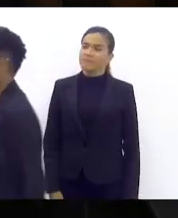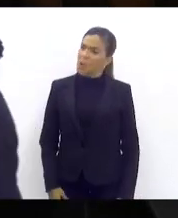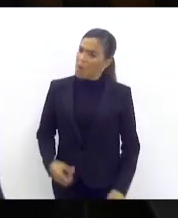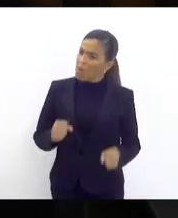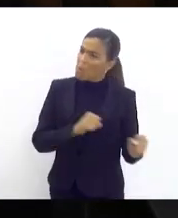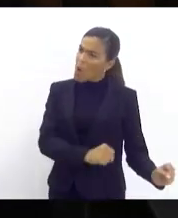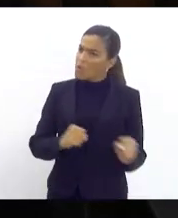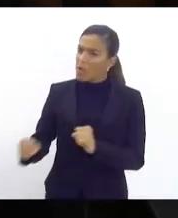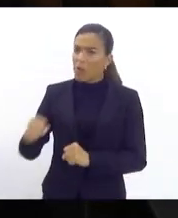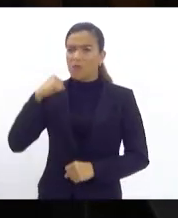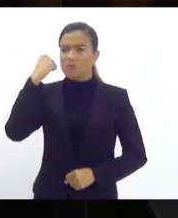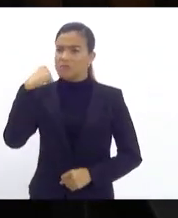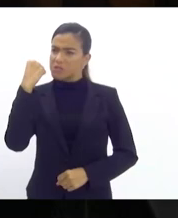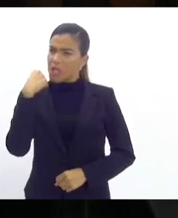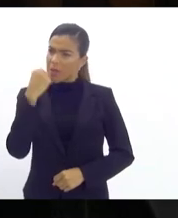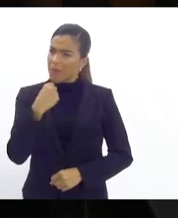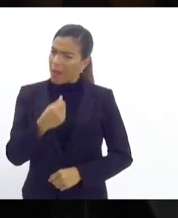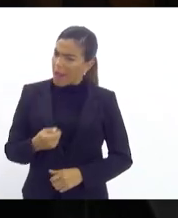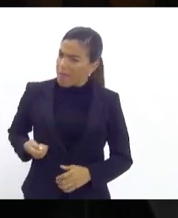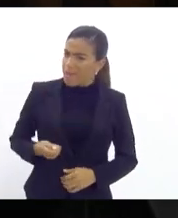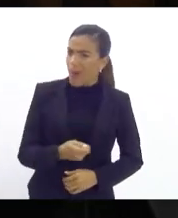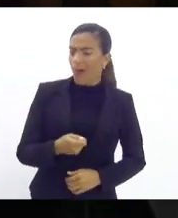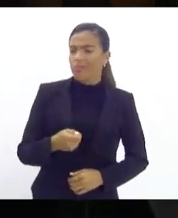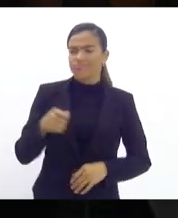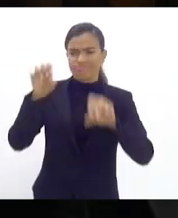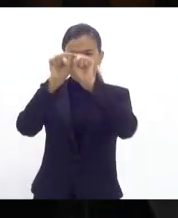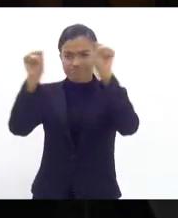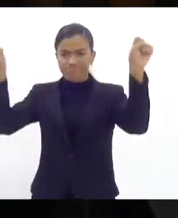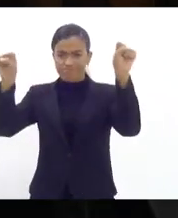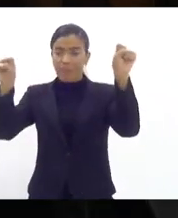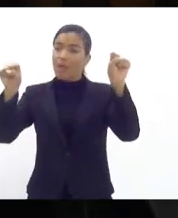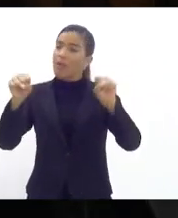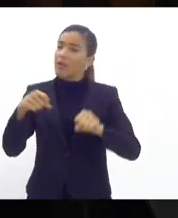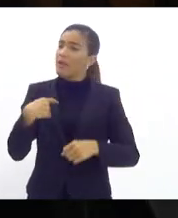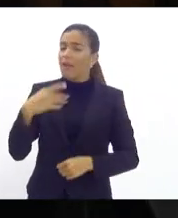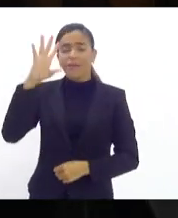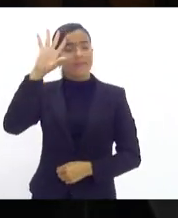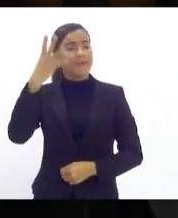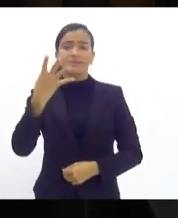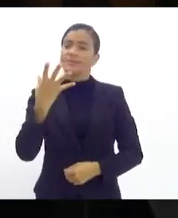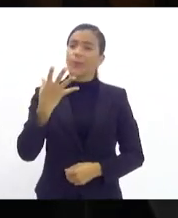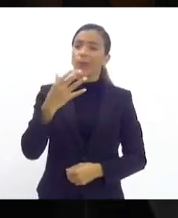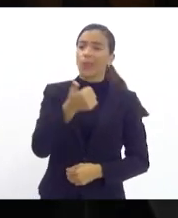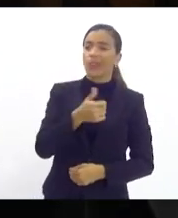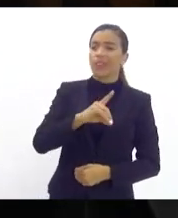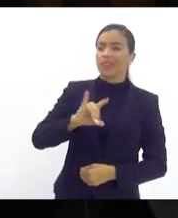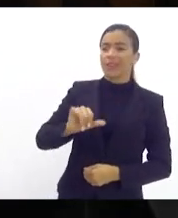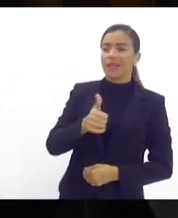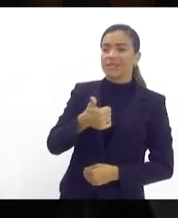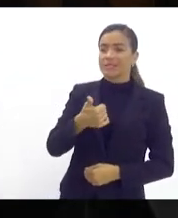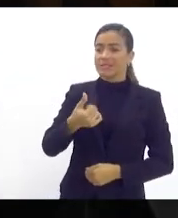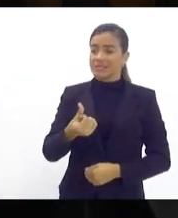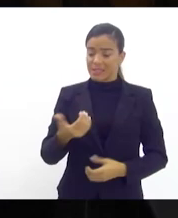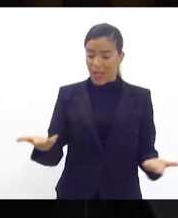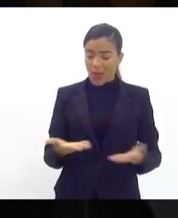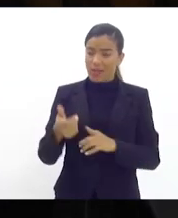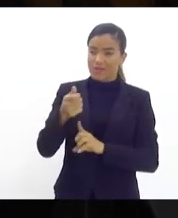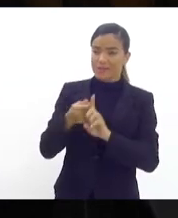pauta o Supremo Federal, Supremo Tribunal Federal. e decidiu que no dia 16 desse mês